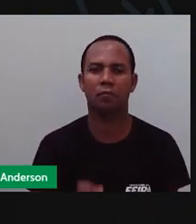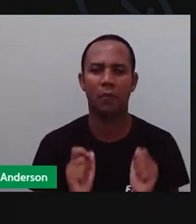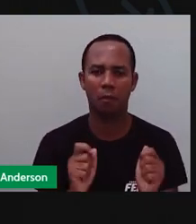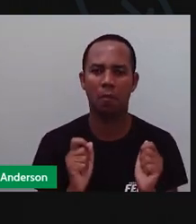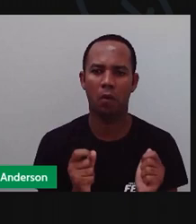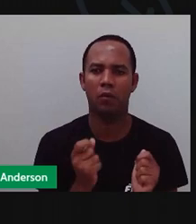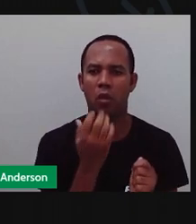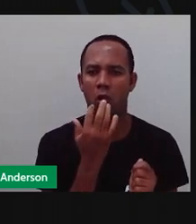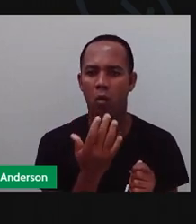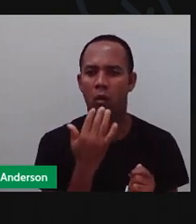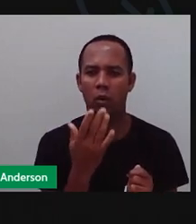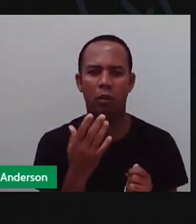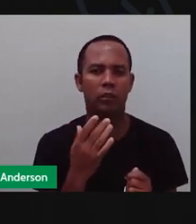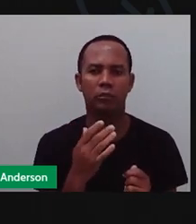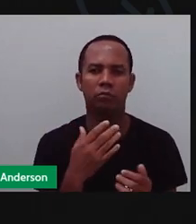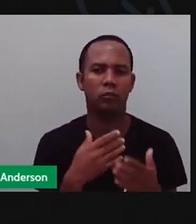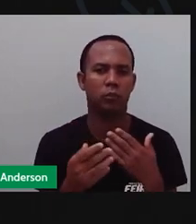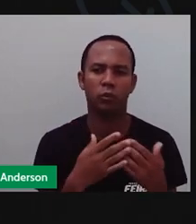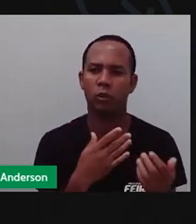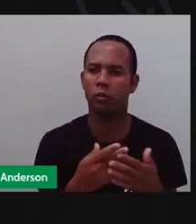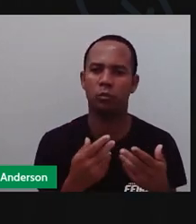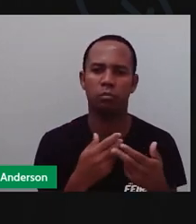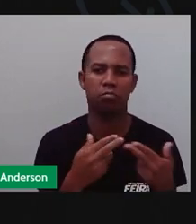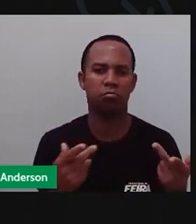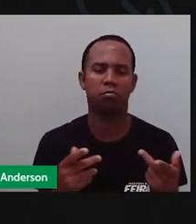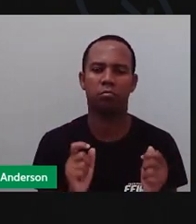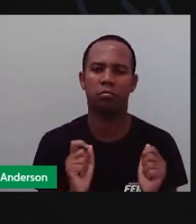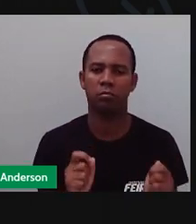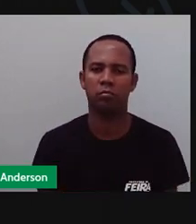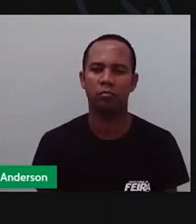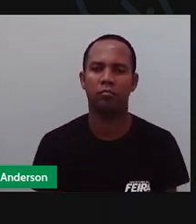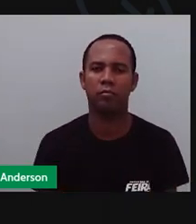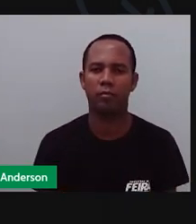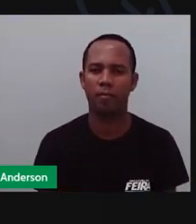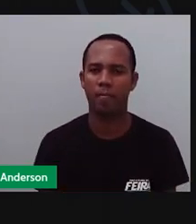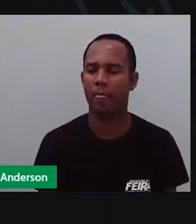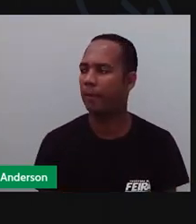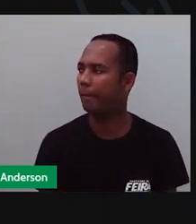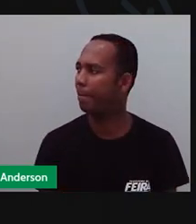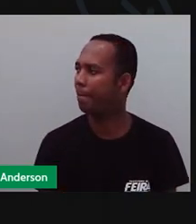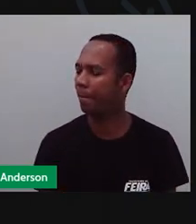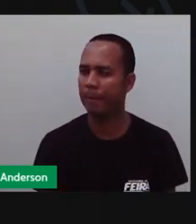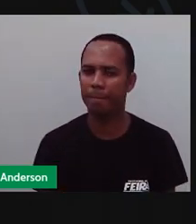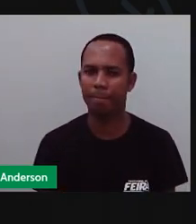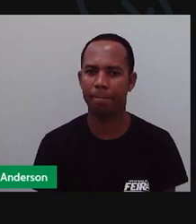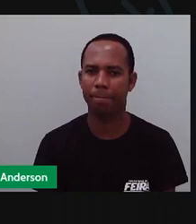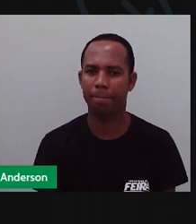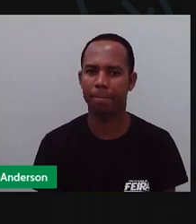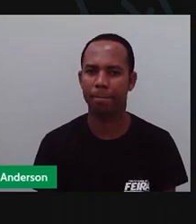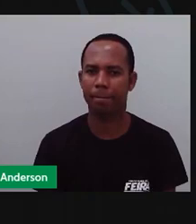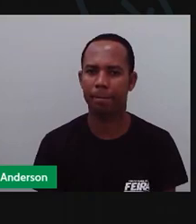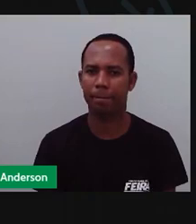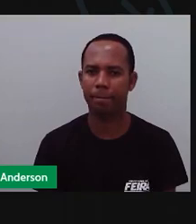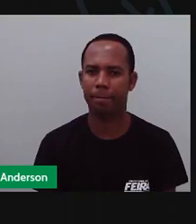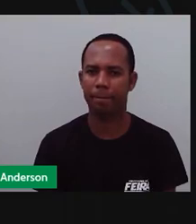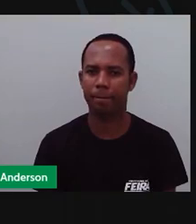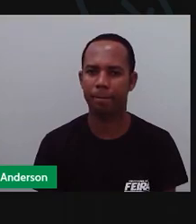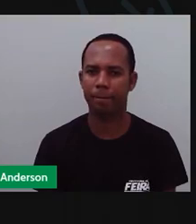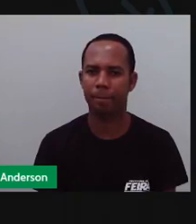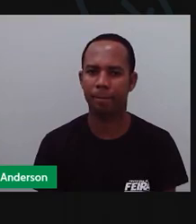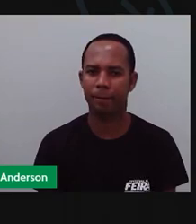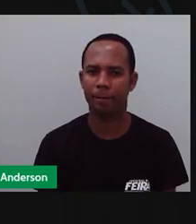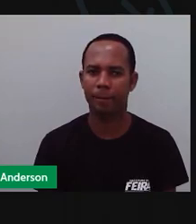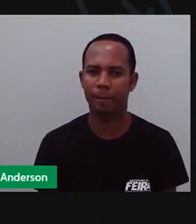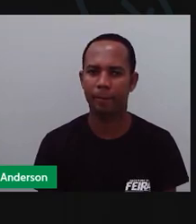com lápis colorido, com canetinha, com hidrocor. E agora a prova vai virar o gráfico pra vocês verem tudo direitinho, tá? Dá só um